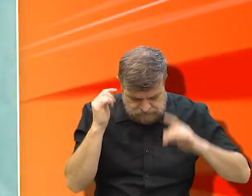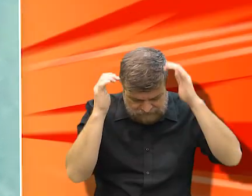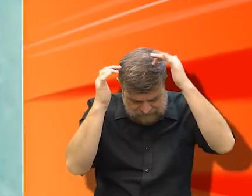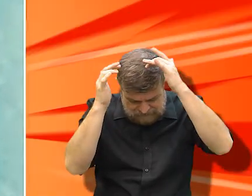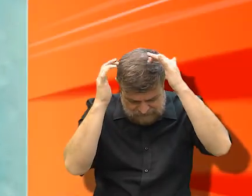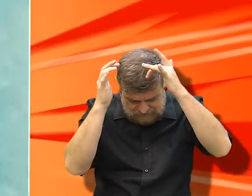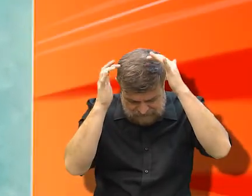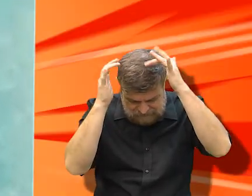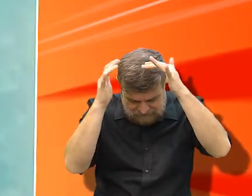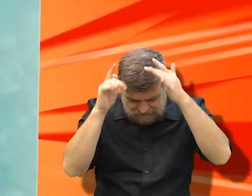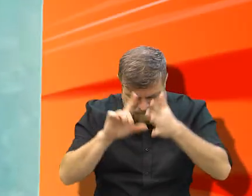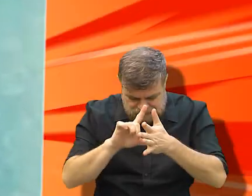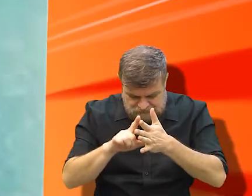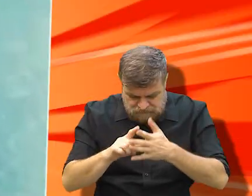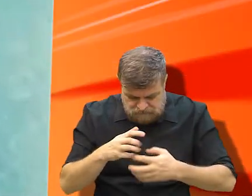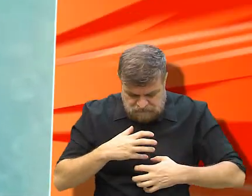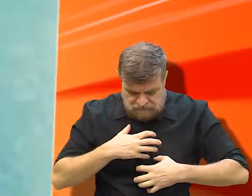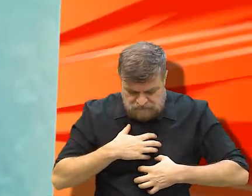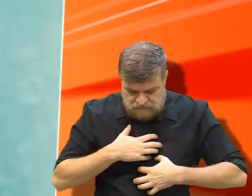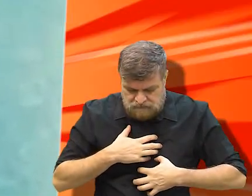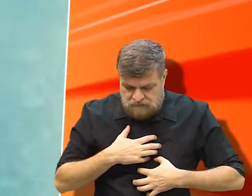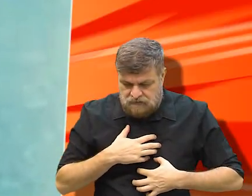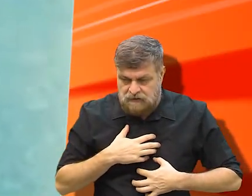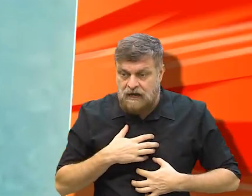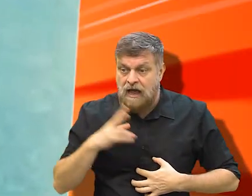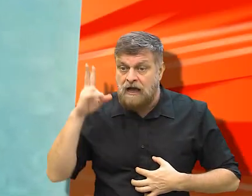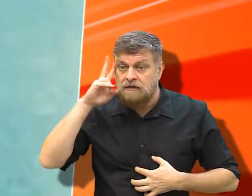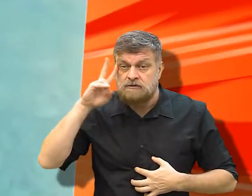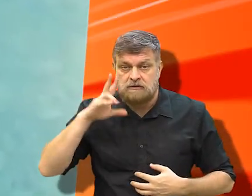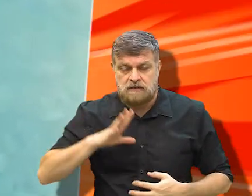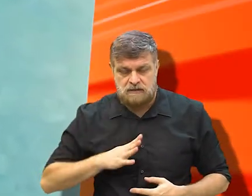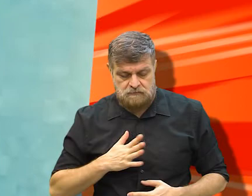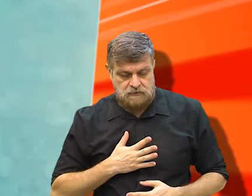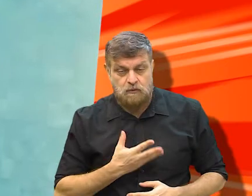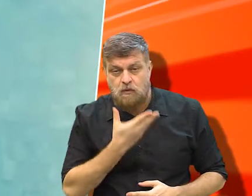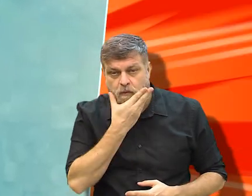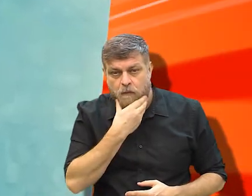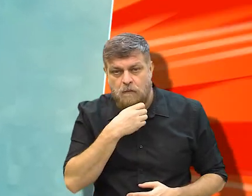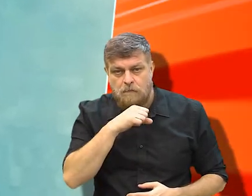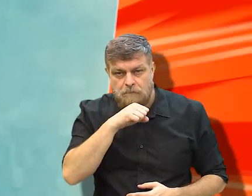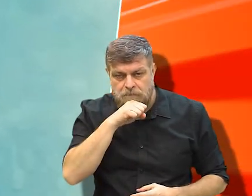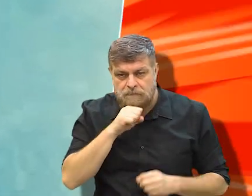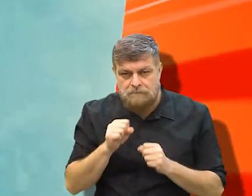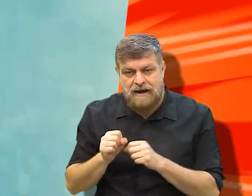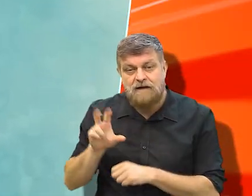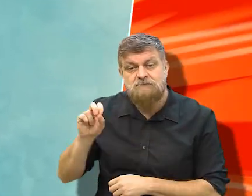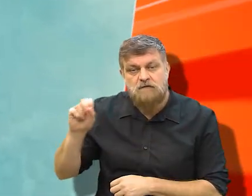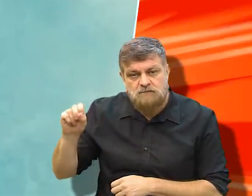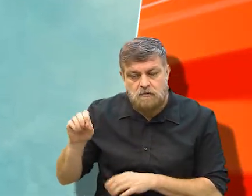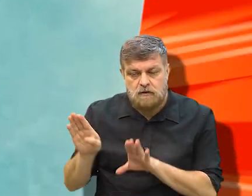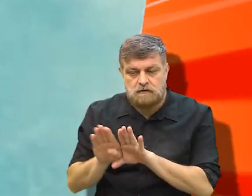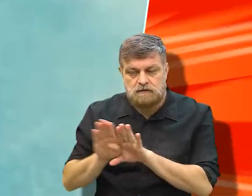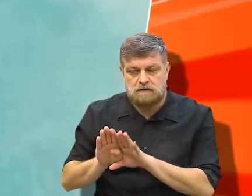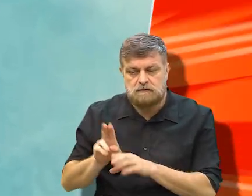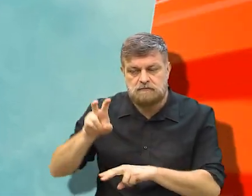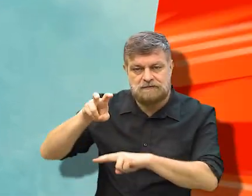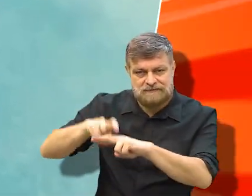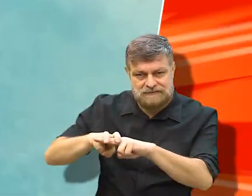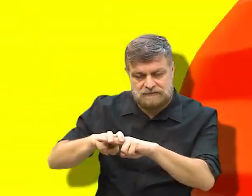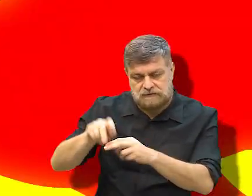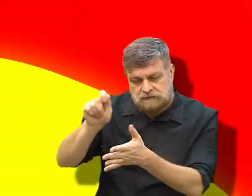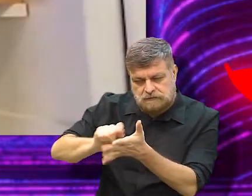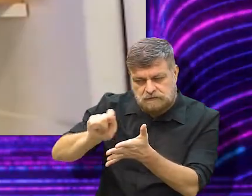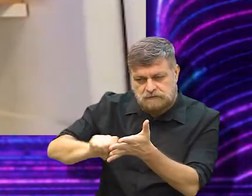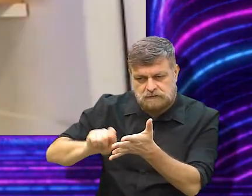ideia. Aí, em seguida, surgiu a inspiração que foi inserir a história dos meus avós na pandemia. Quando eu me sentei para escrever,